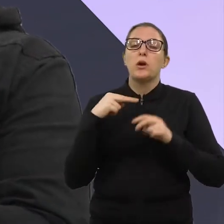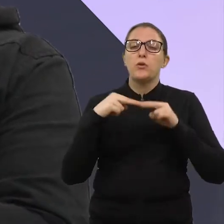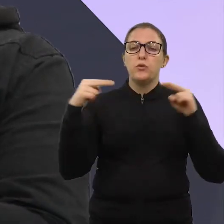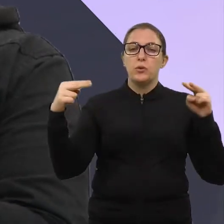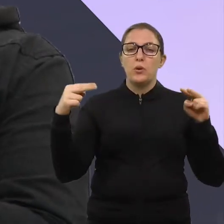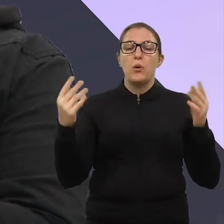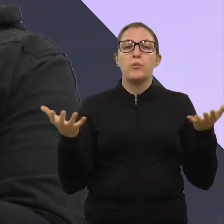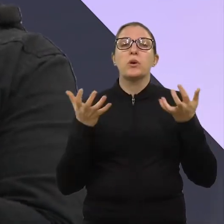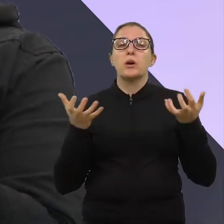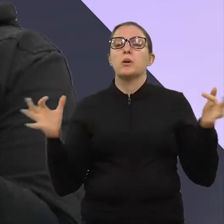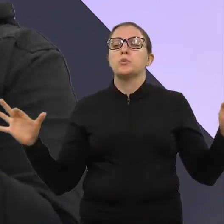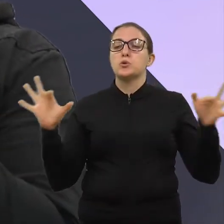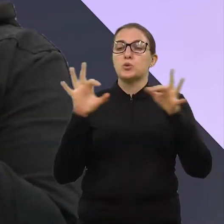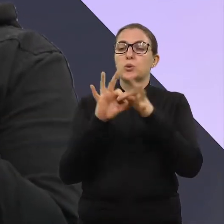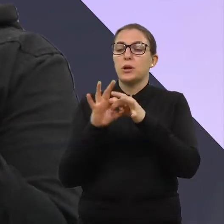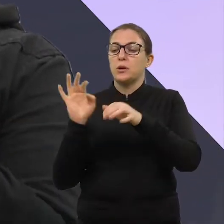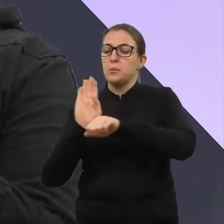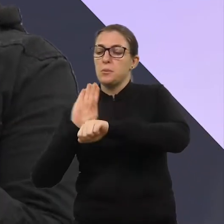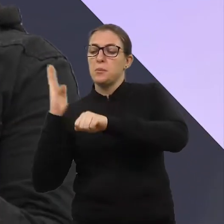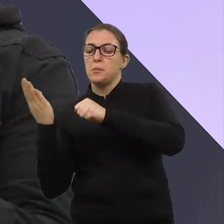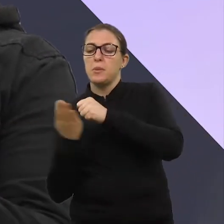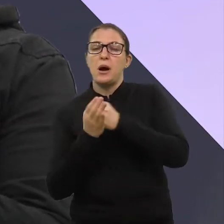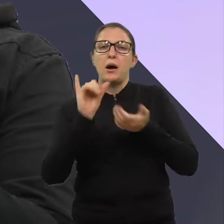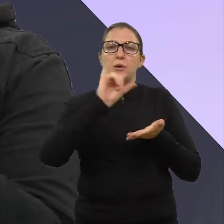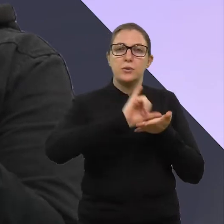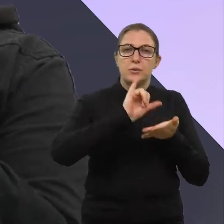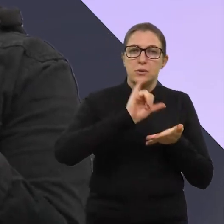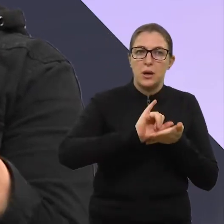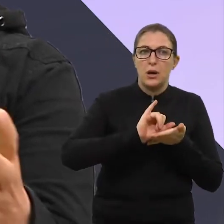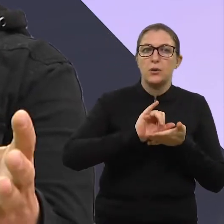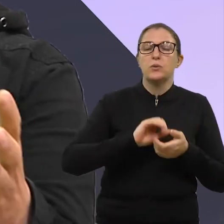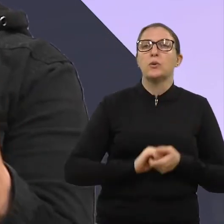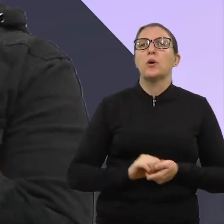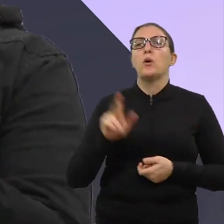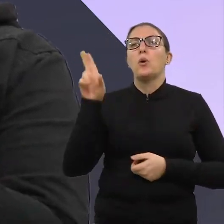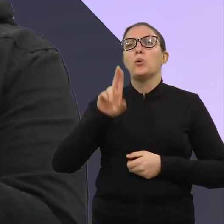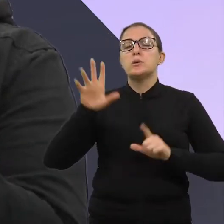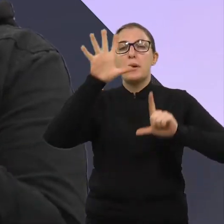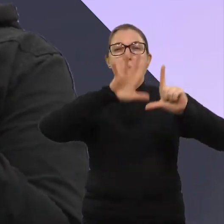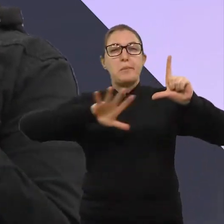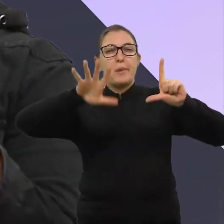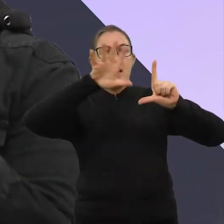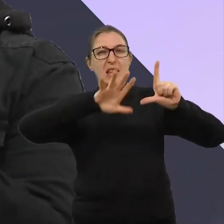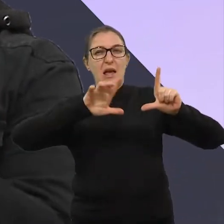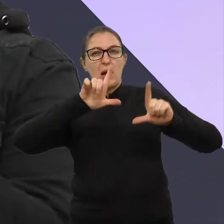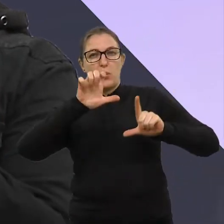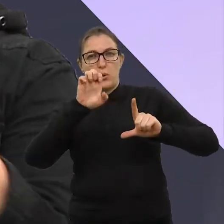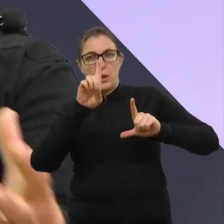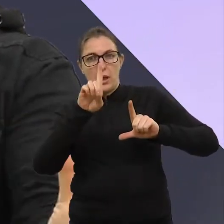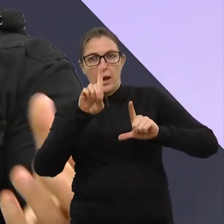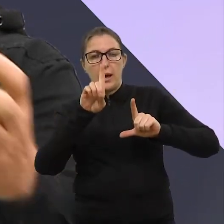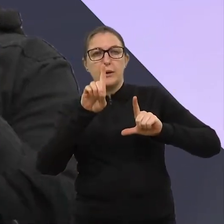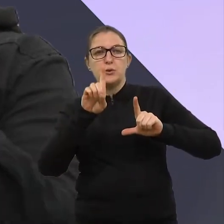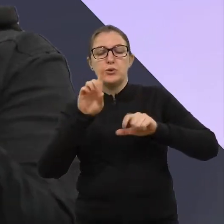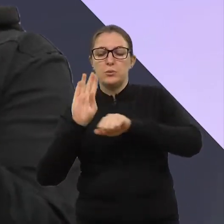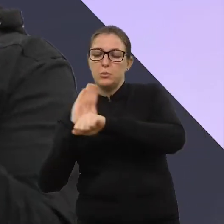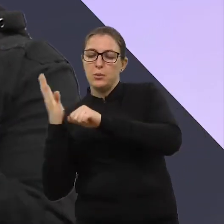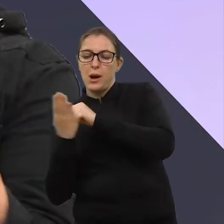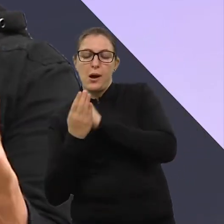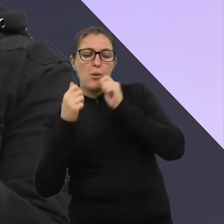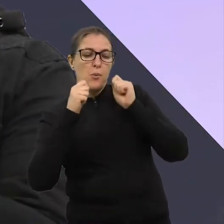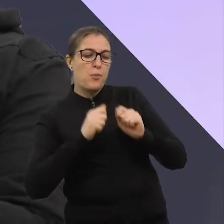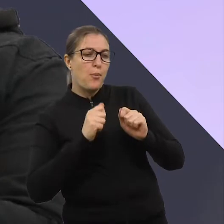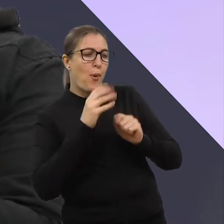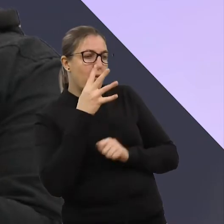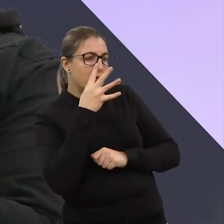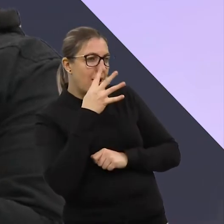principais bairros, né? A ideia é nós utilizemos aí o virtual, painel de LED para, em tempo real, os bairros estão enxergando o centro,